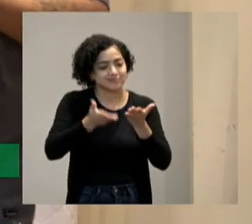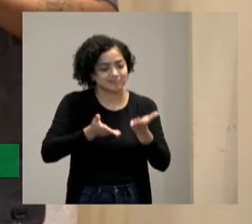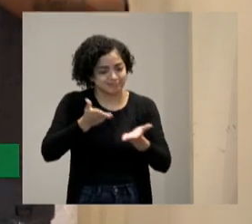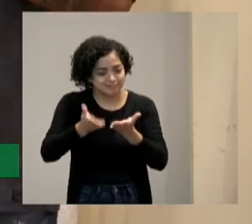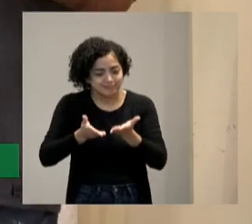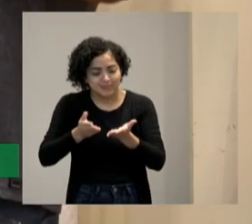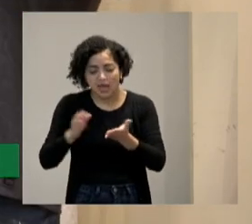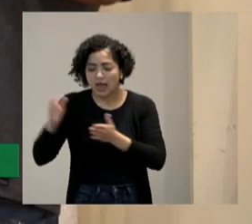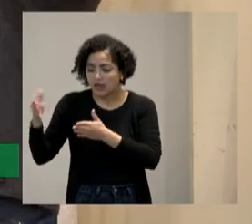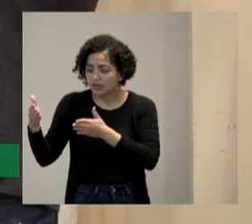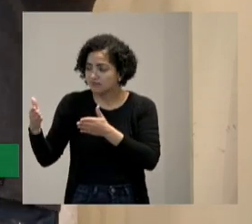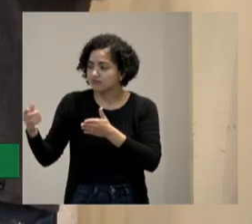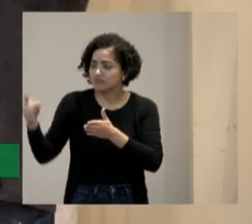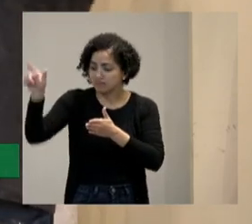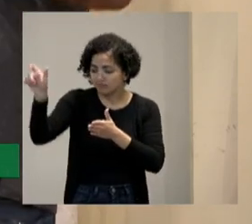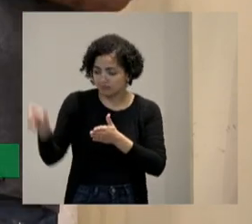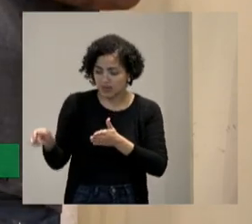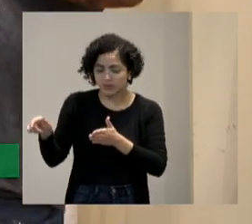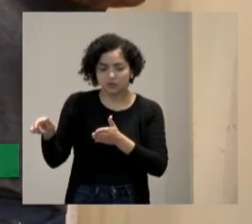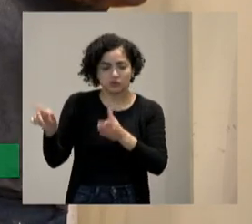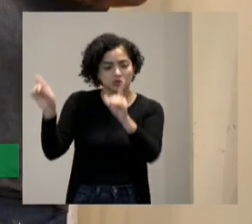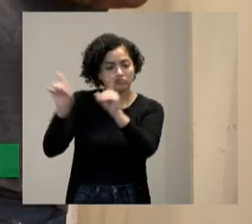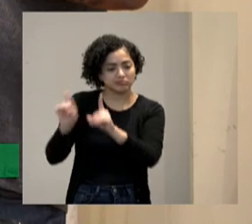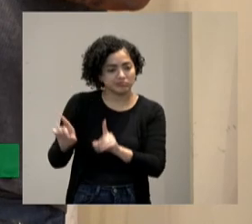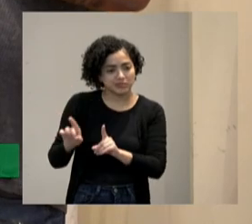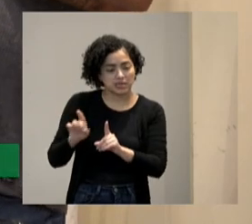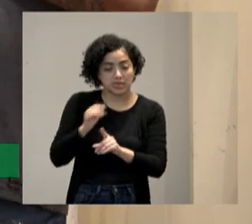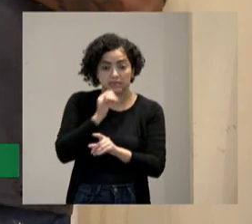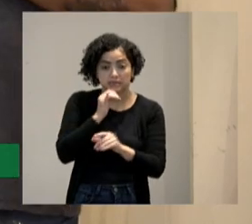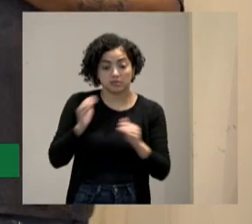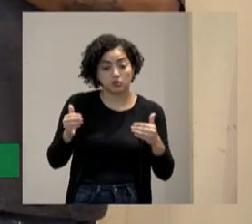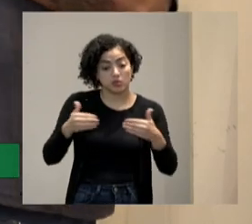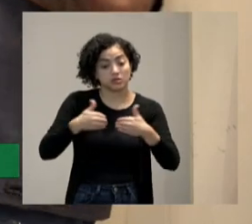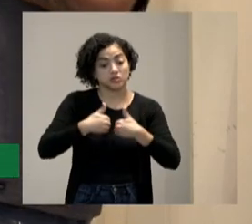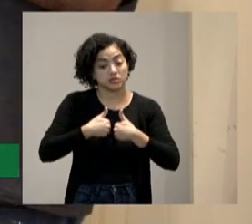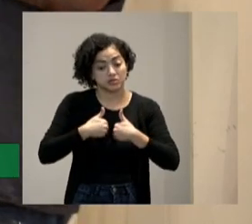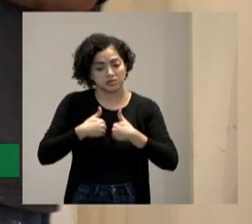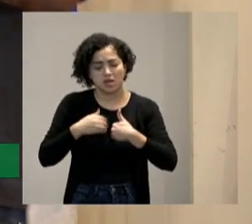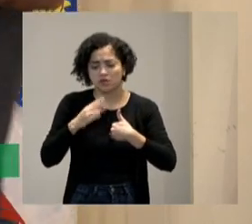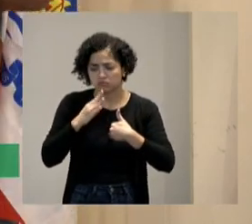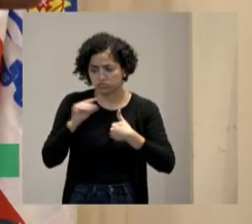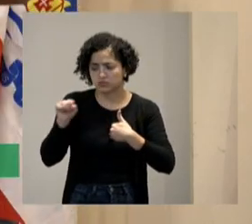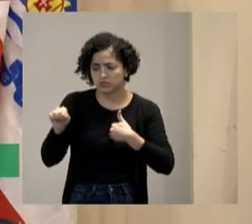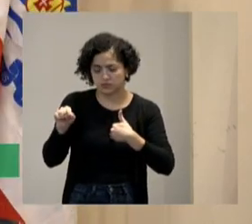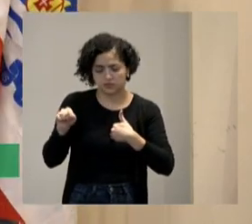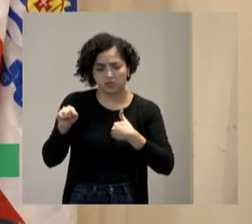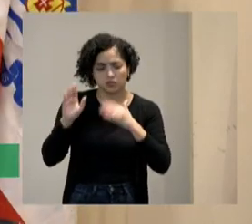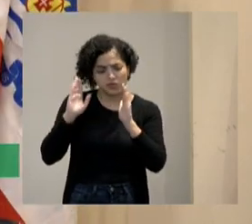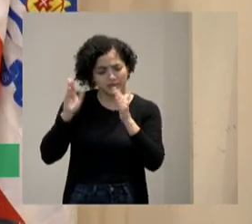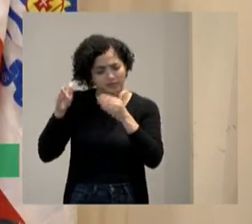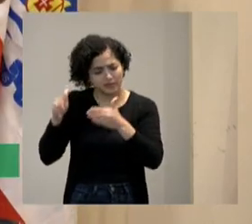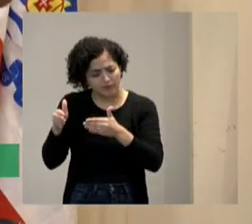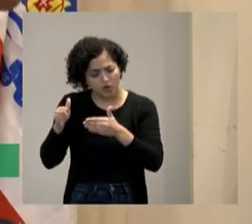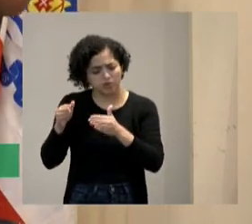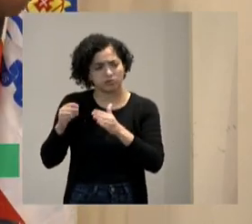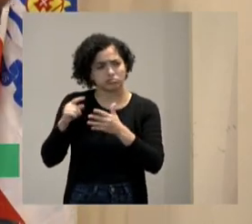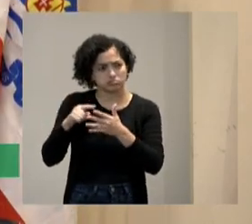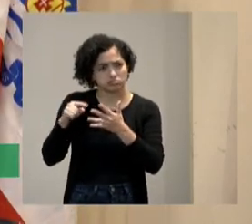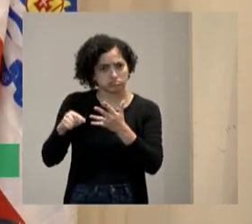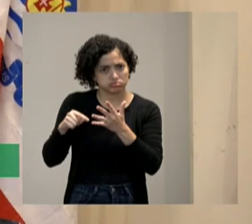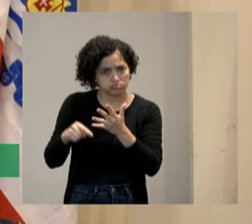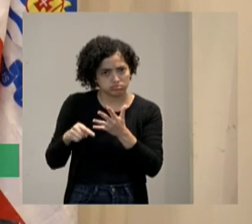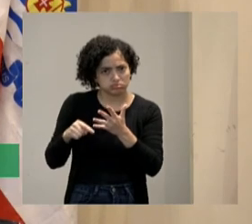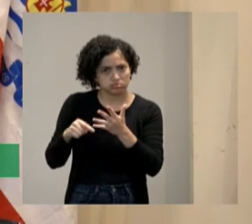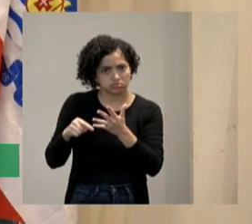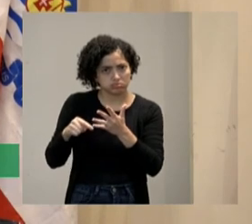pessoa com deficiência para mim vamos dizer um autista eu conheço o hiperfoco dele eu conheço a dificuldade ele tem sensibilidade a som eu